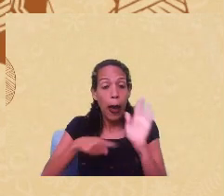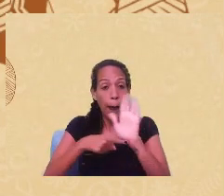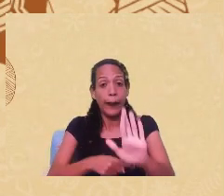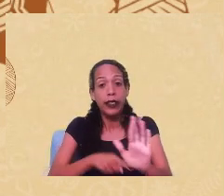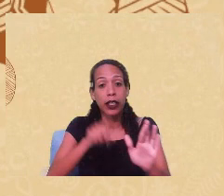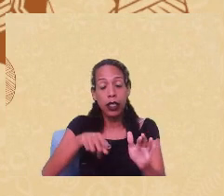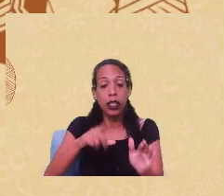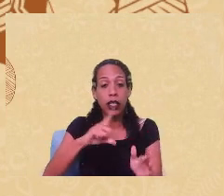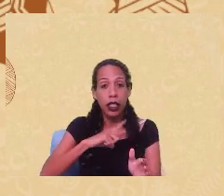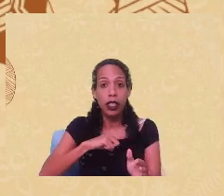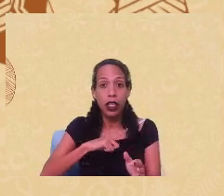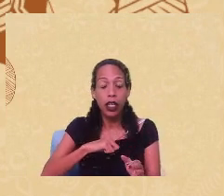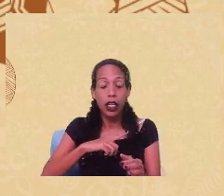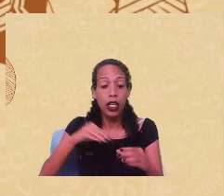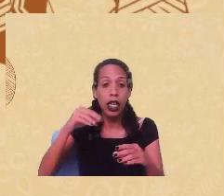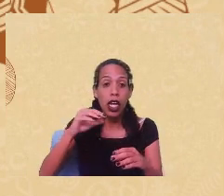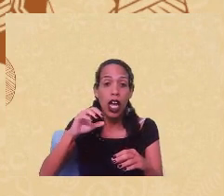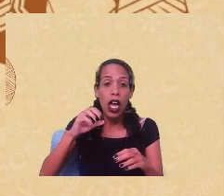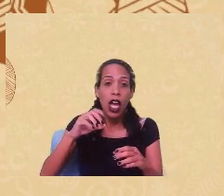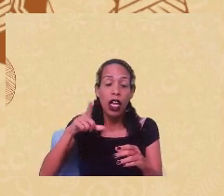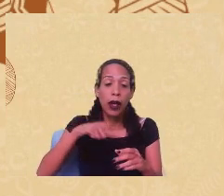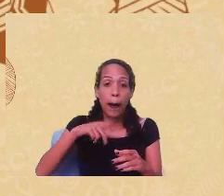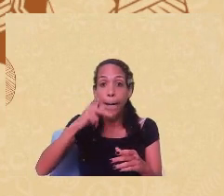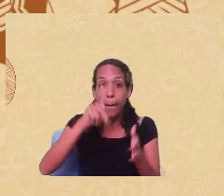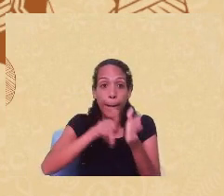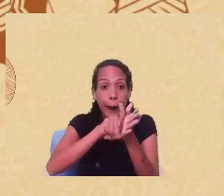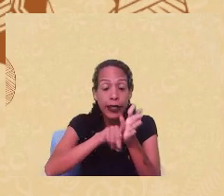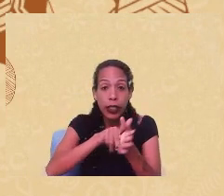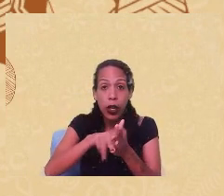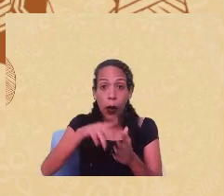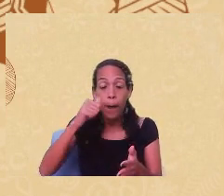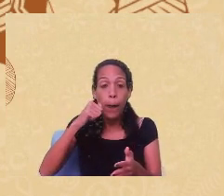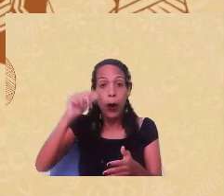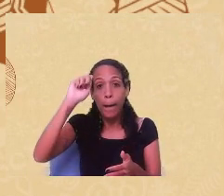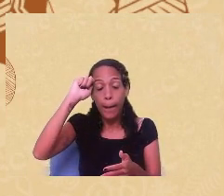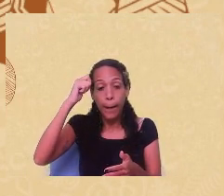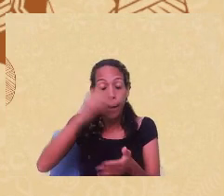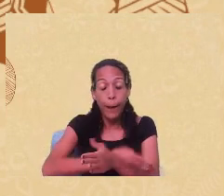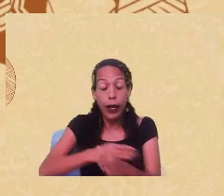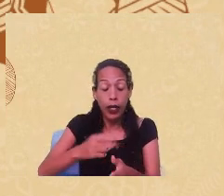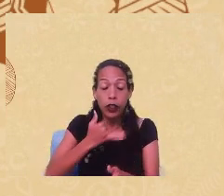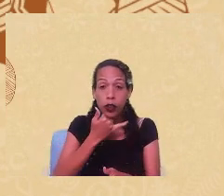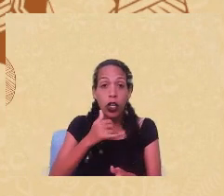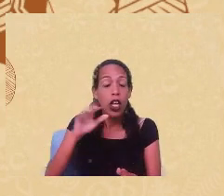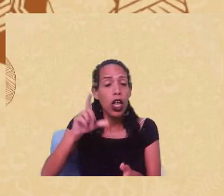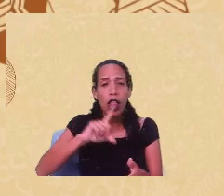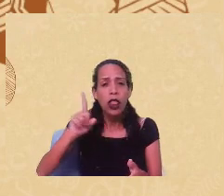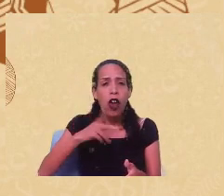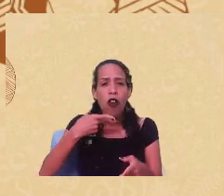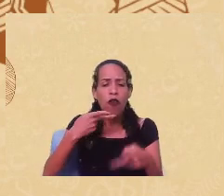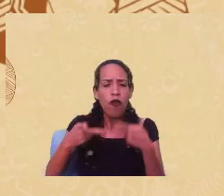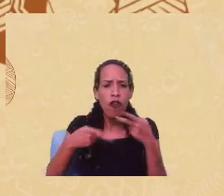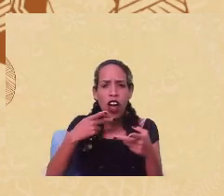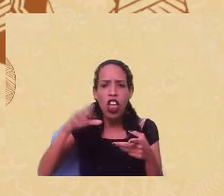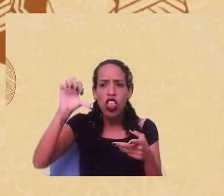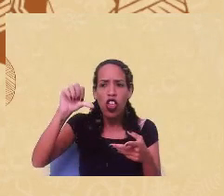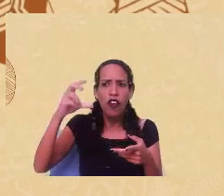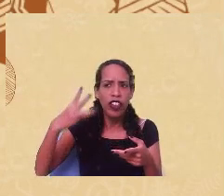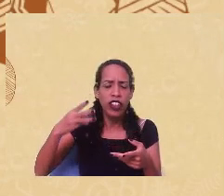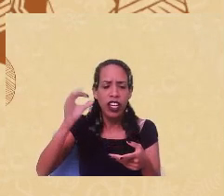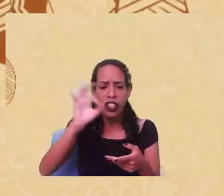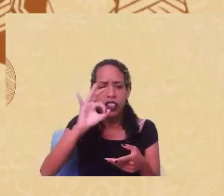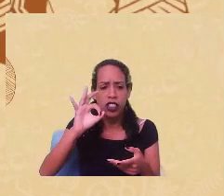intelectuais, acadêmicas, pesquisadoras brancas, muitas vezes não revelam que em 93, antes dessas conferências